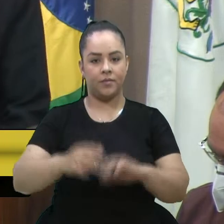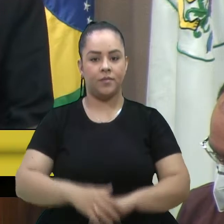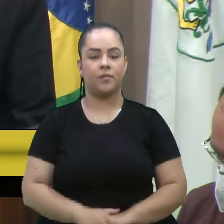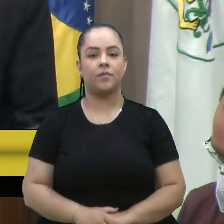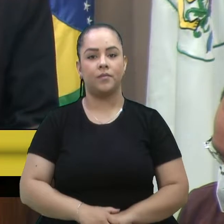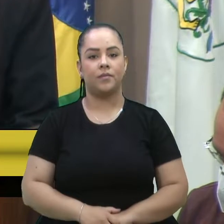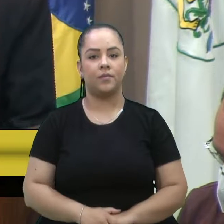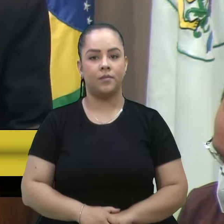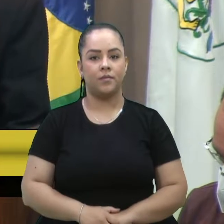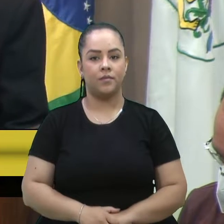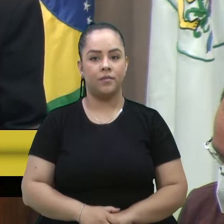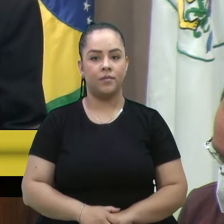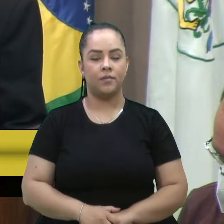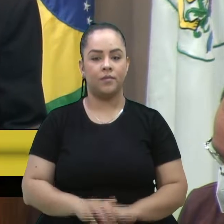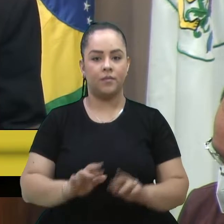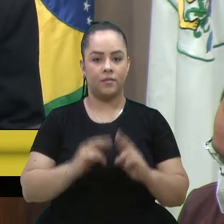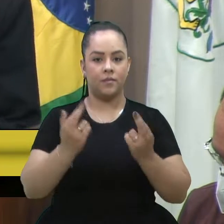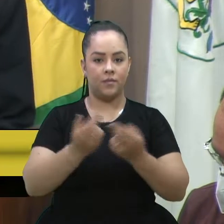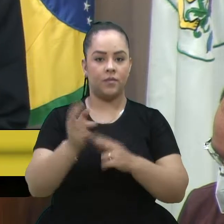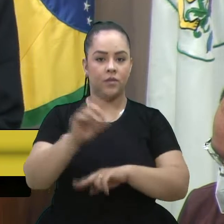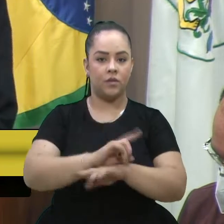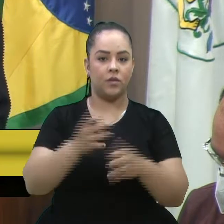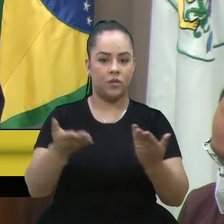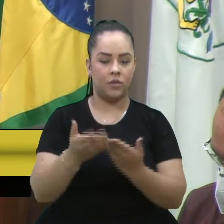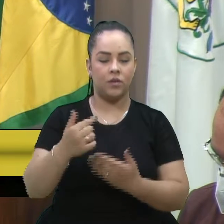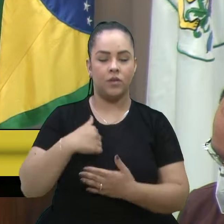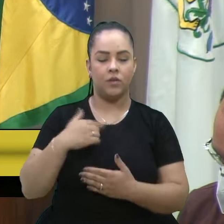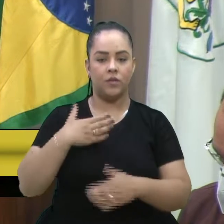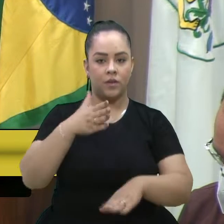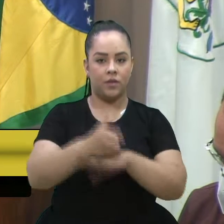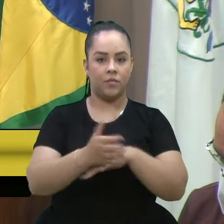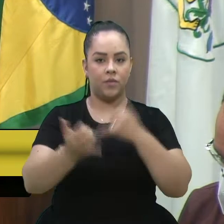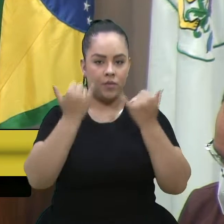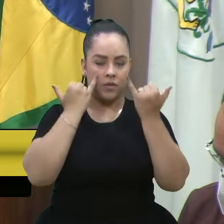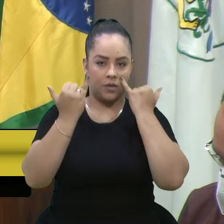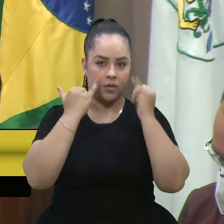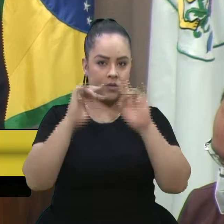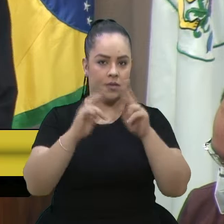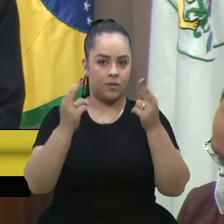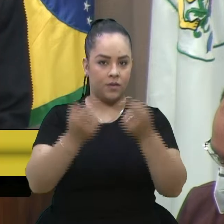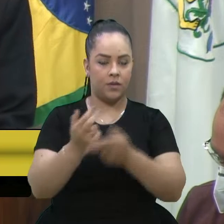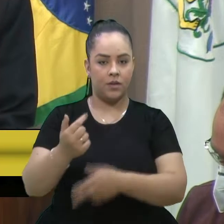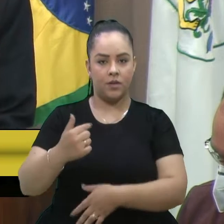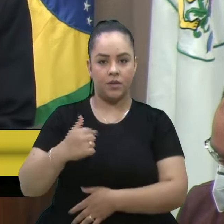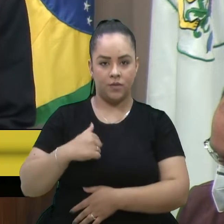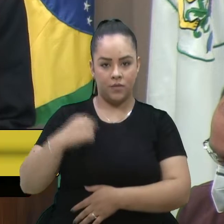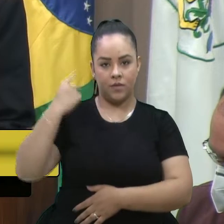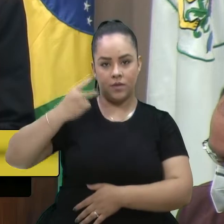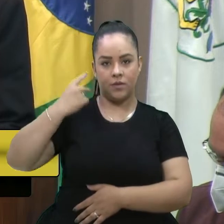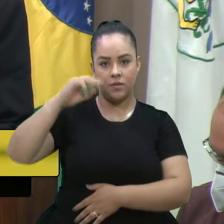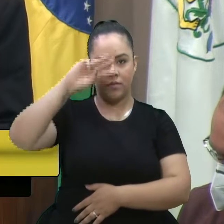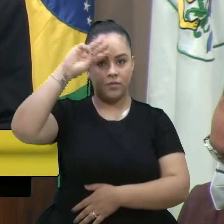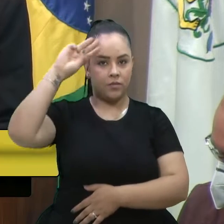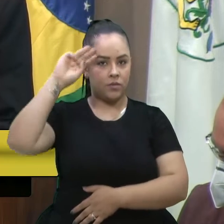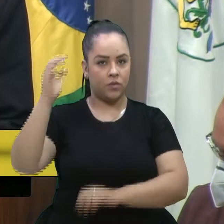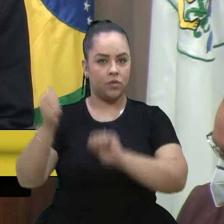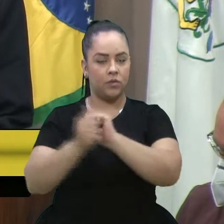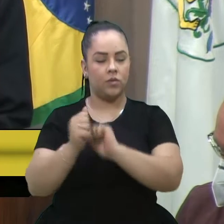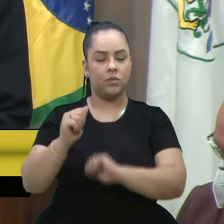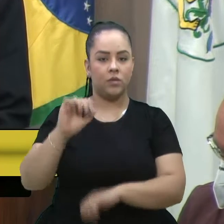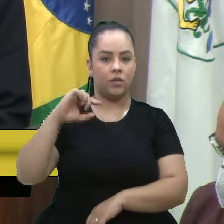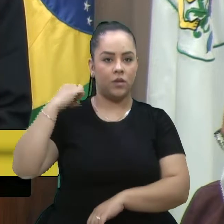Nesse expediente, venho trazer informações da reunião que este vereador Juliano Valim e o deputado Neri,